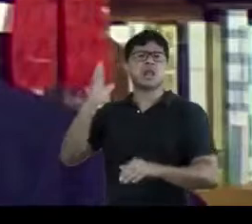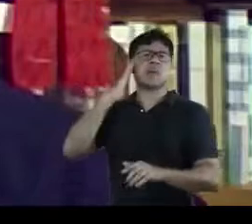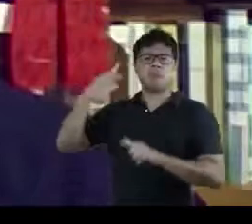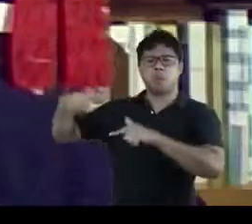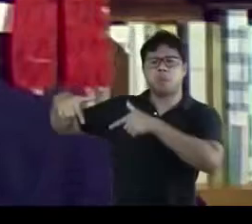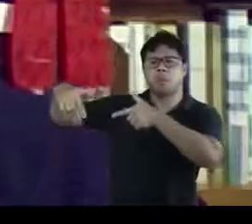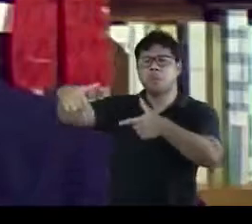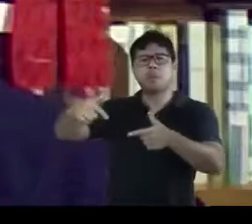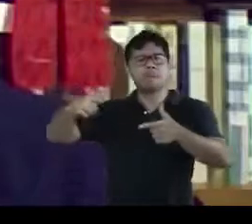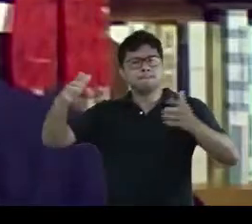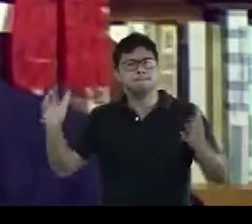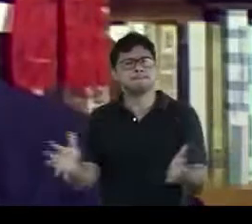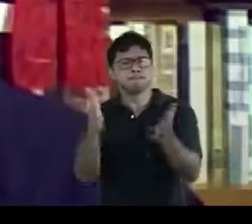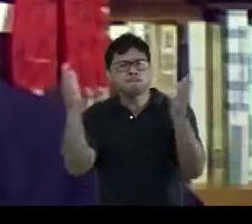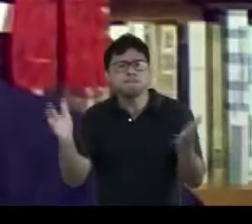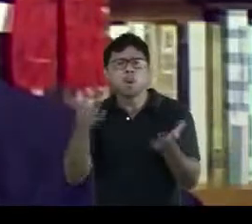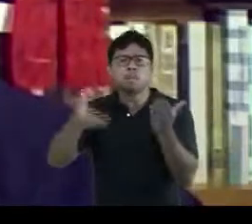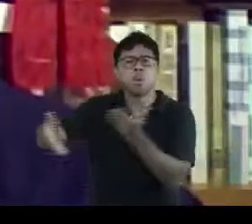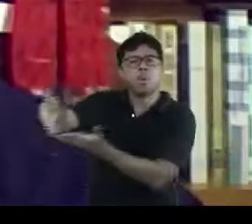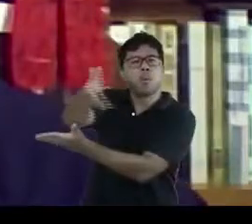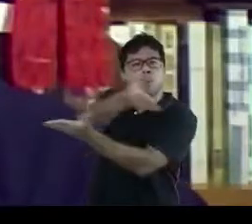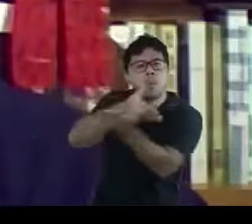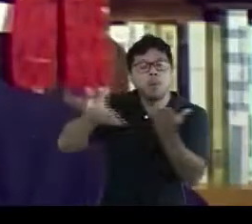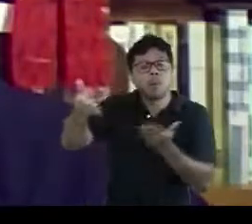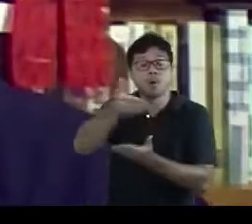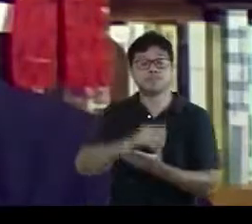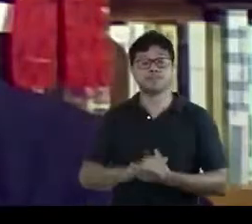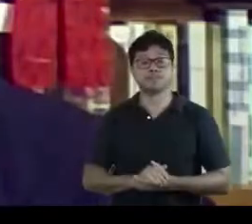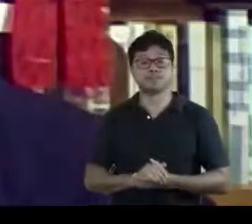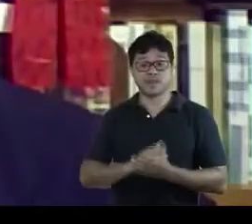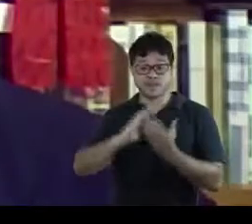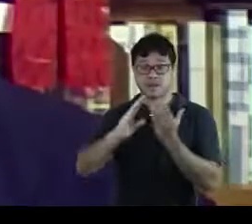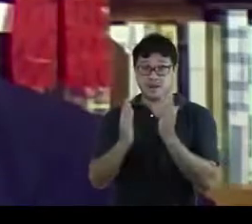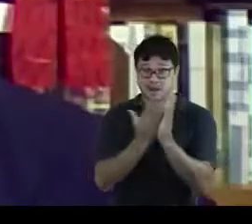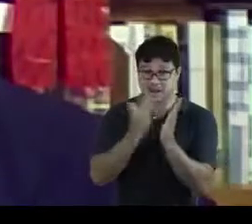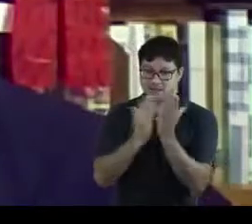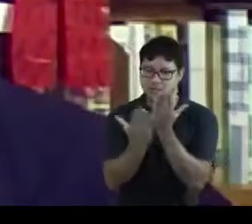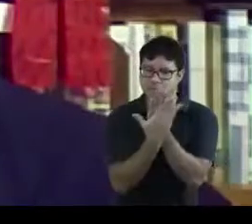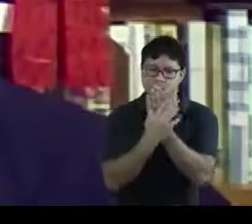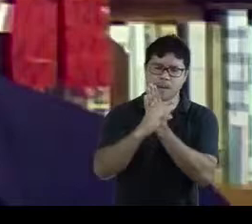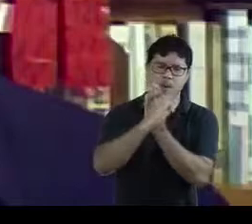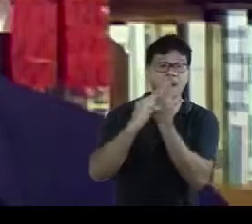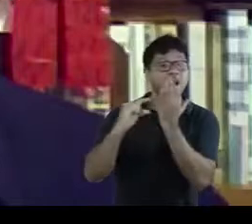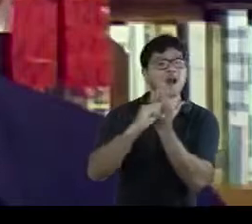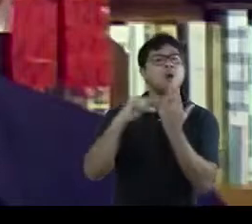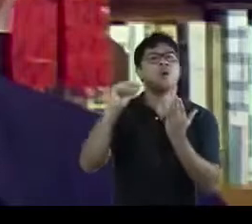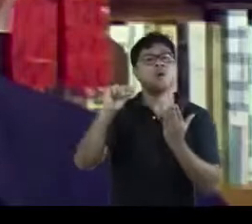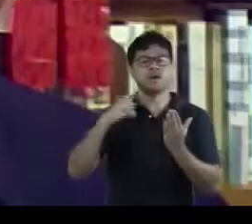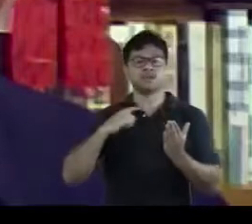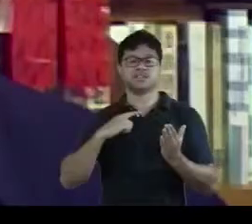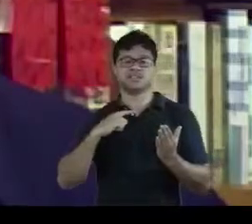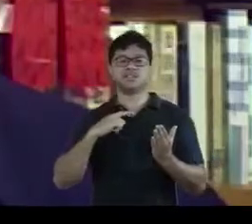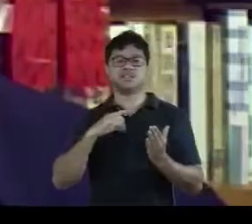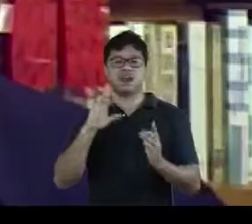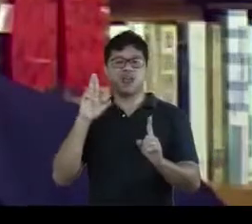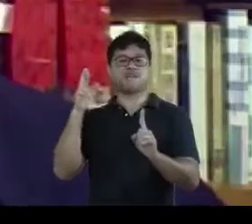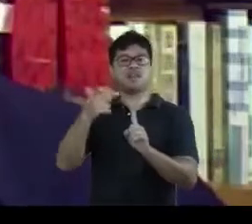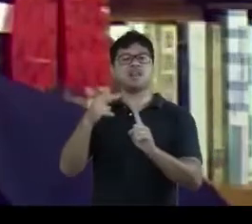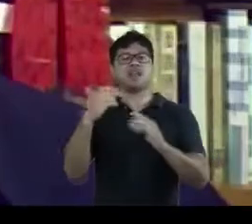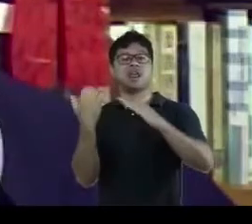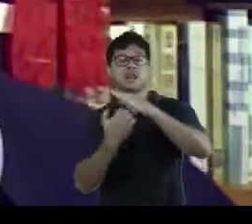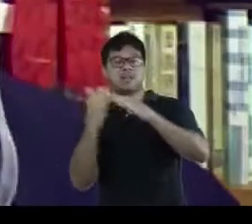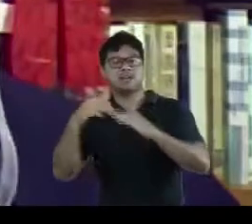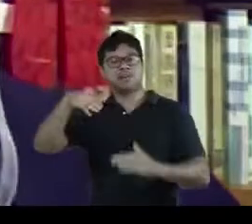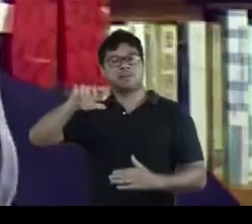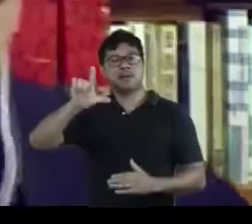ativos promotores da contrafação. Na contracapa dessas obras encontram-se referências ao nome da empresa